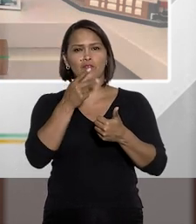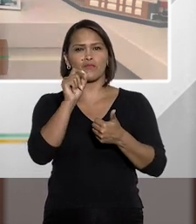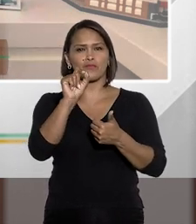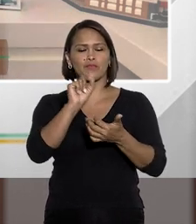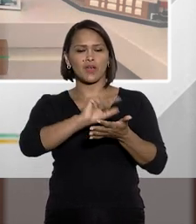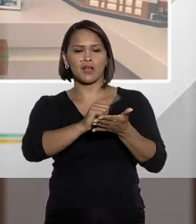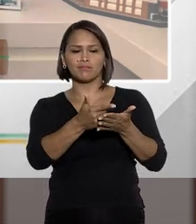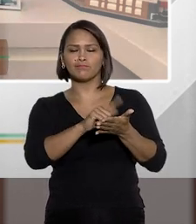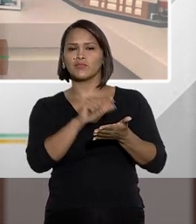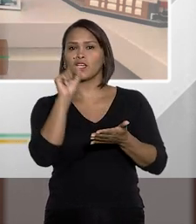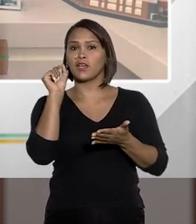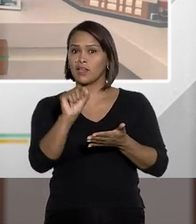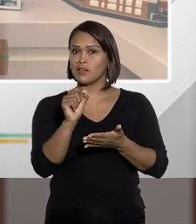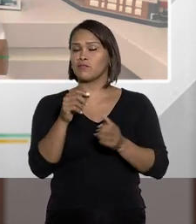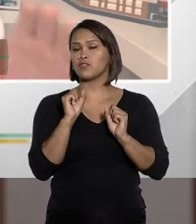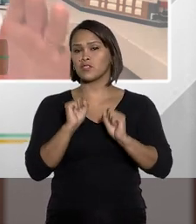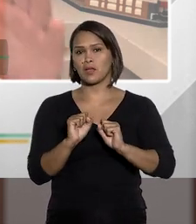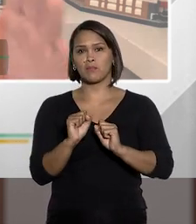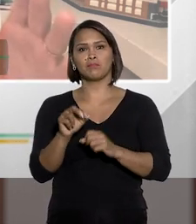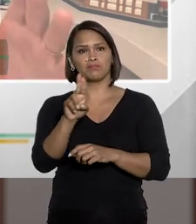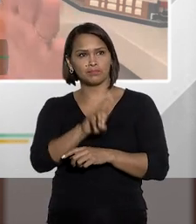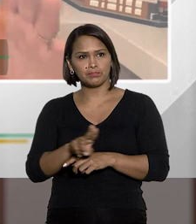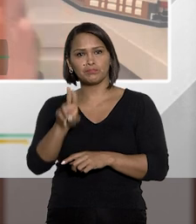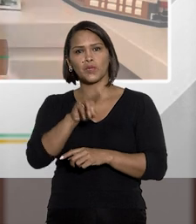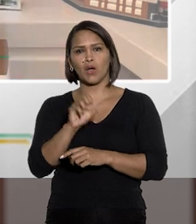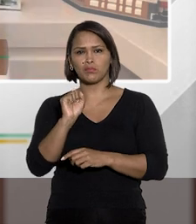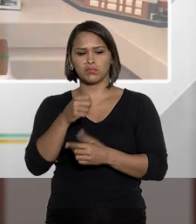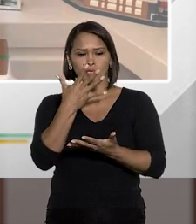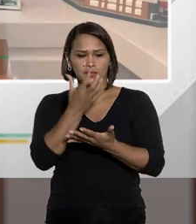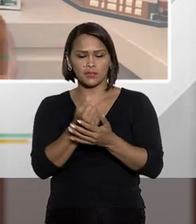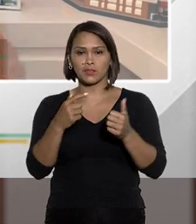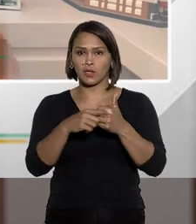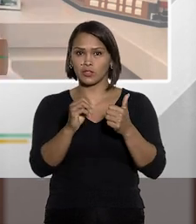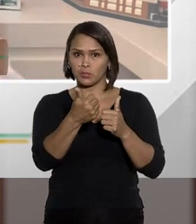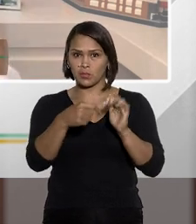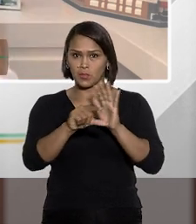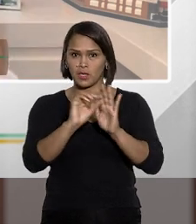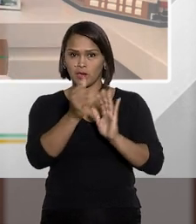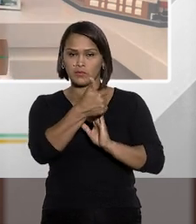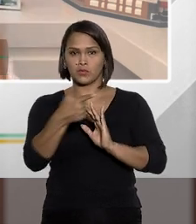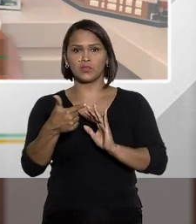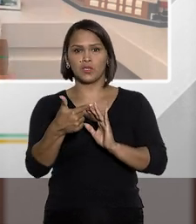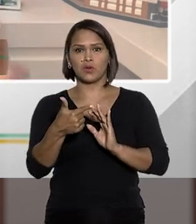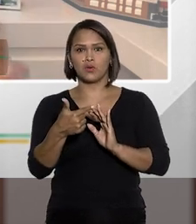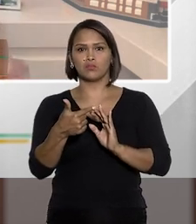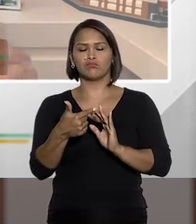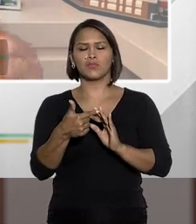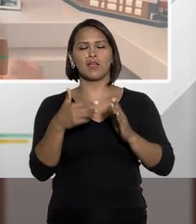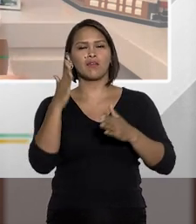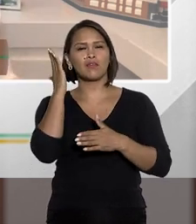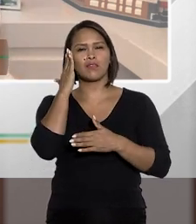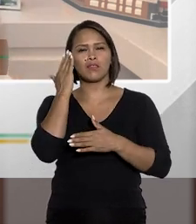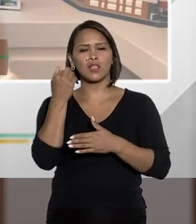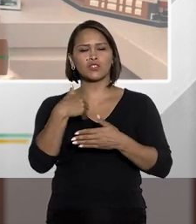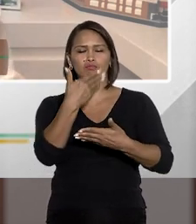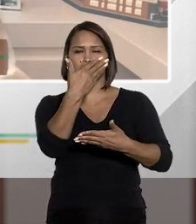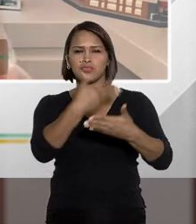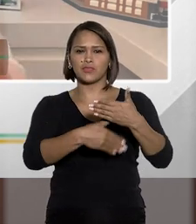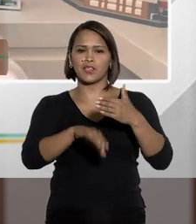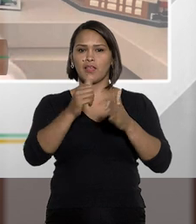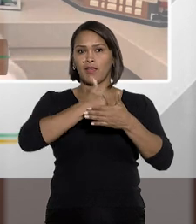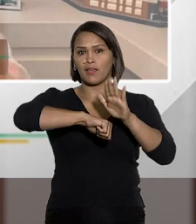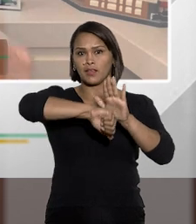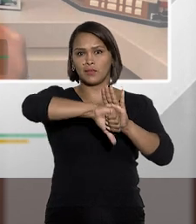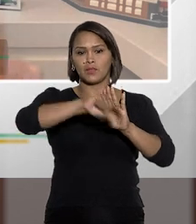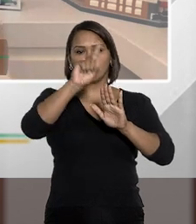Fátima, vem falando sobre isso é que você pode se valer do artigo 1º, parágrafo 2º, no sentido de se